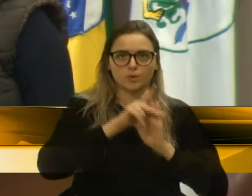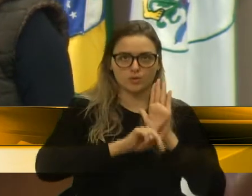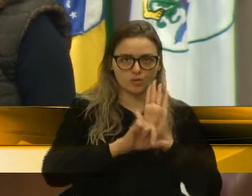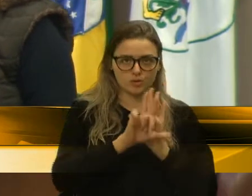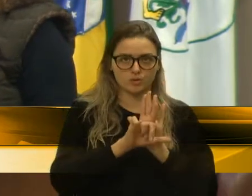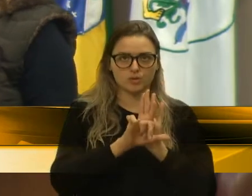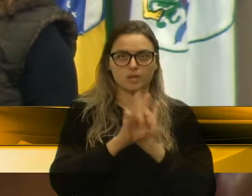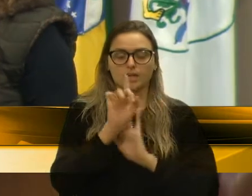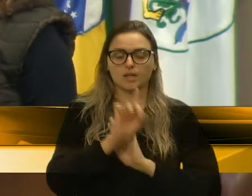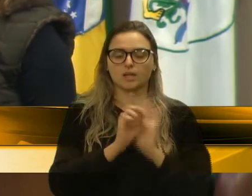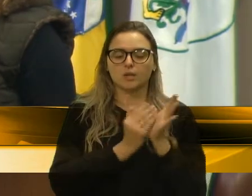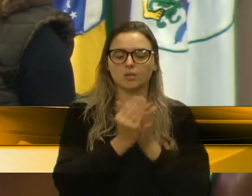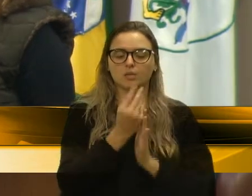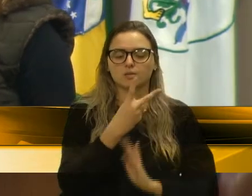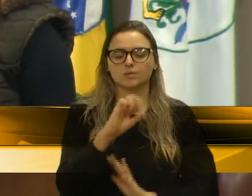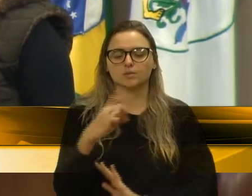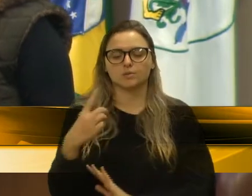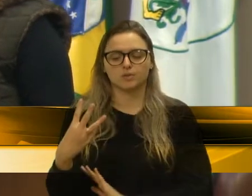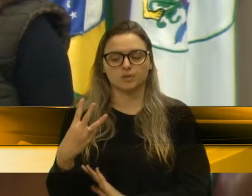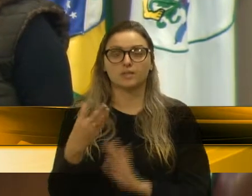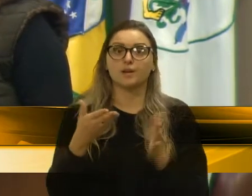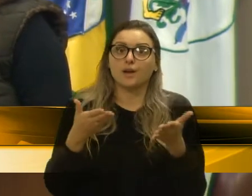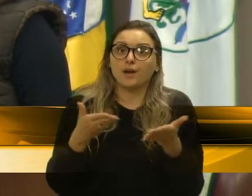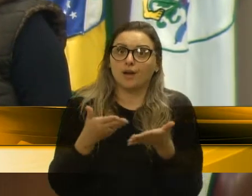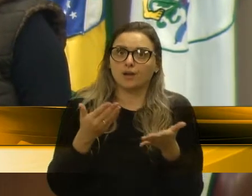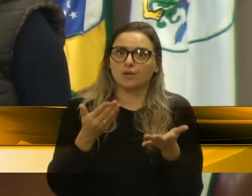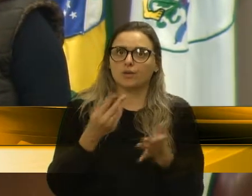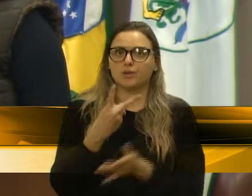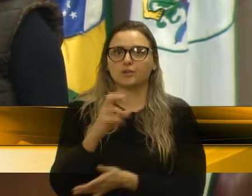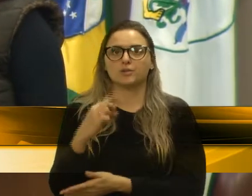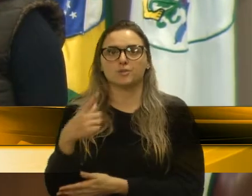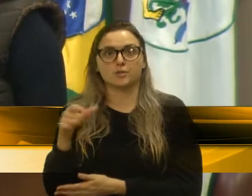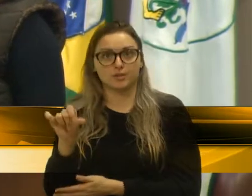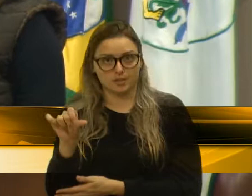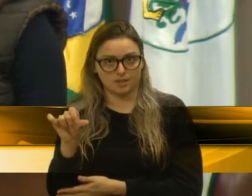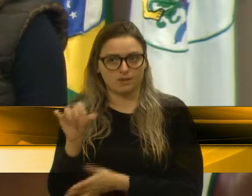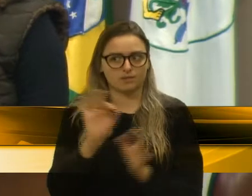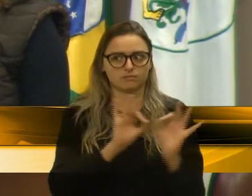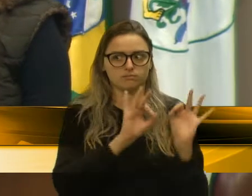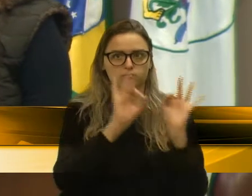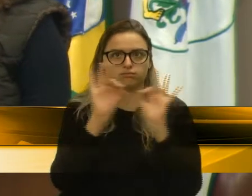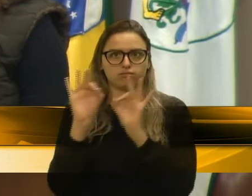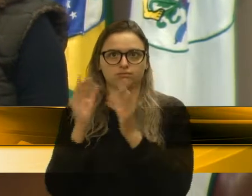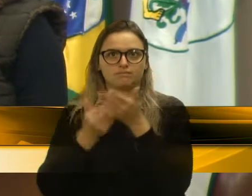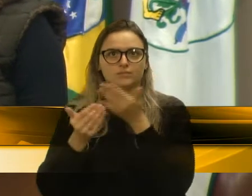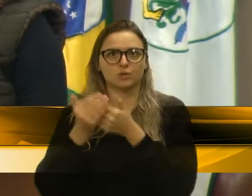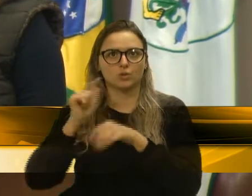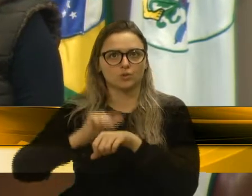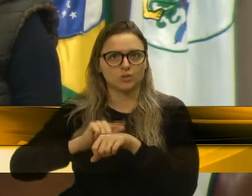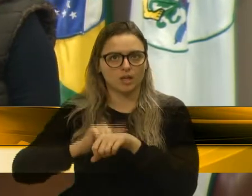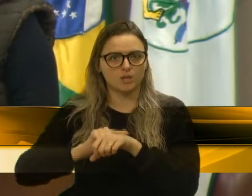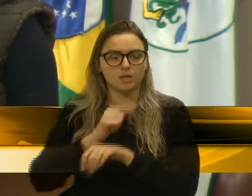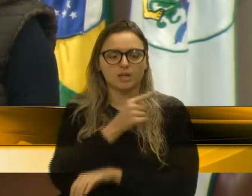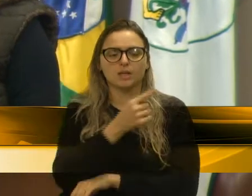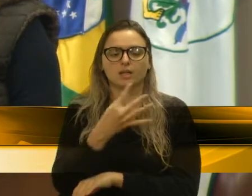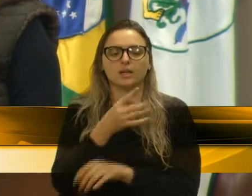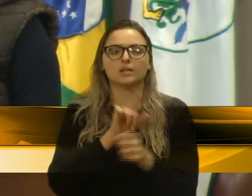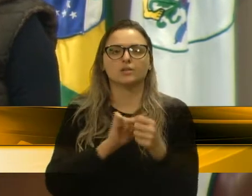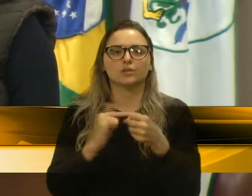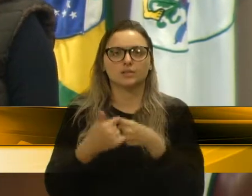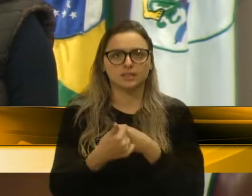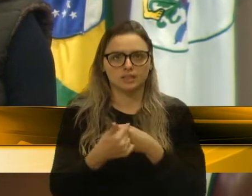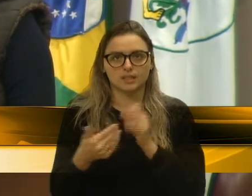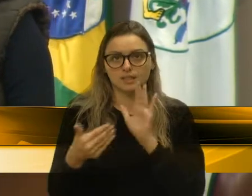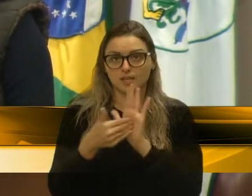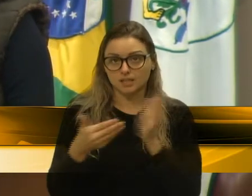2013, estamos, então, em 2019. E destes 14 municípios, até o momento,